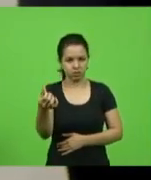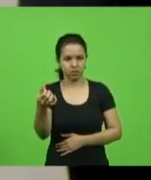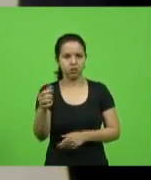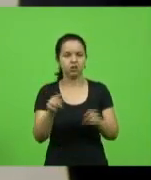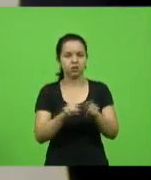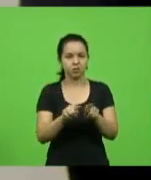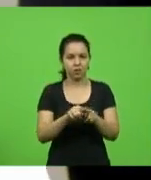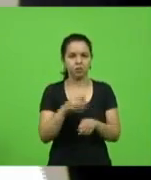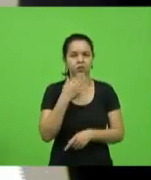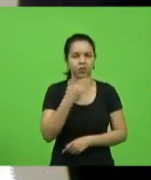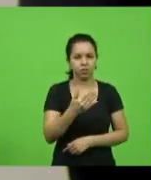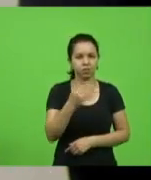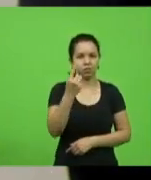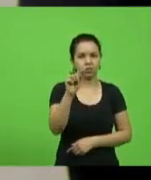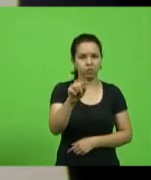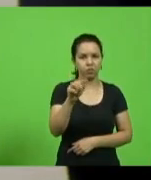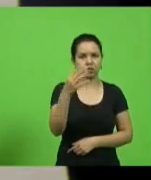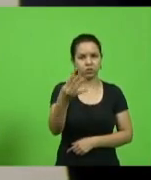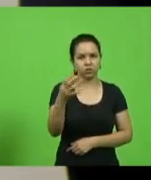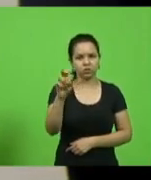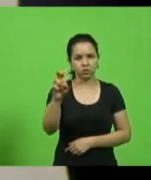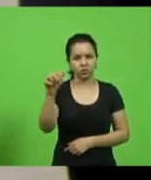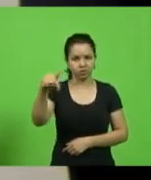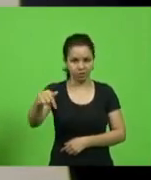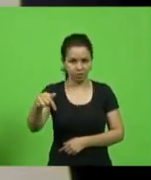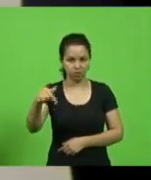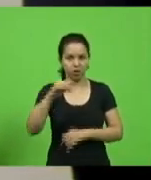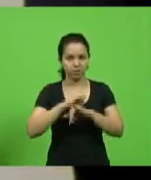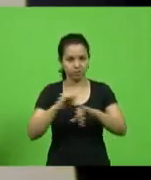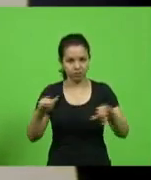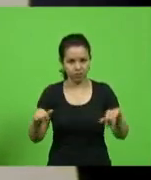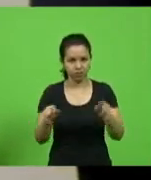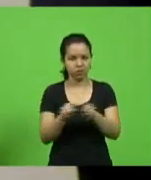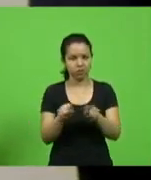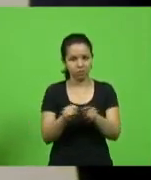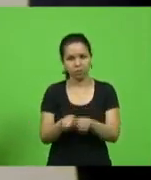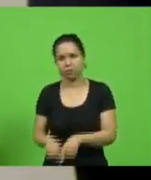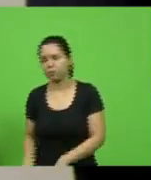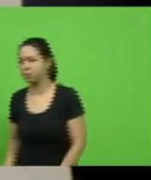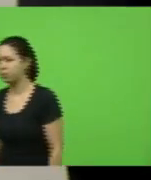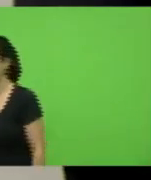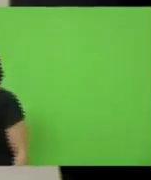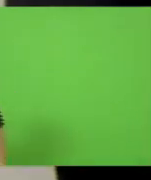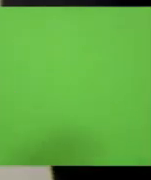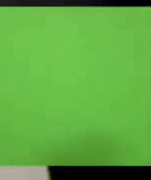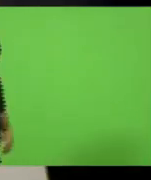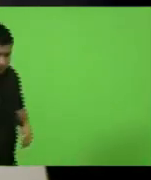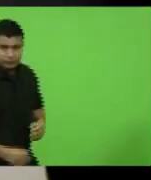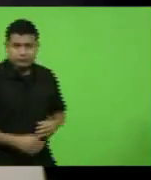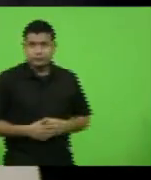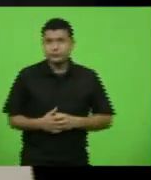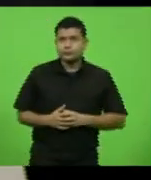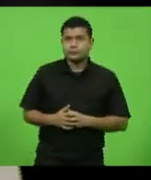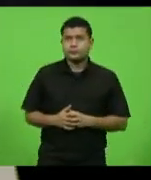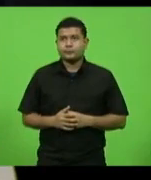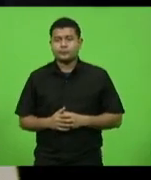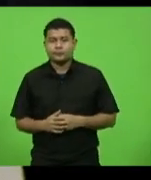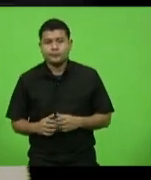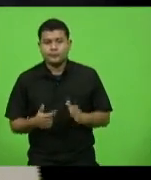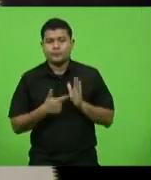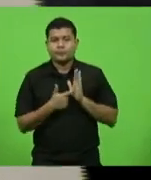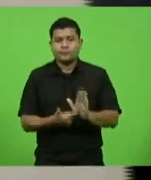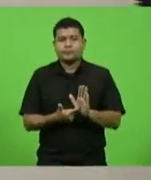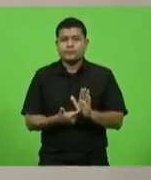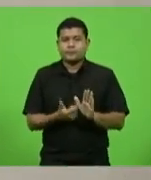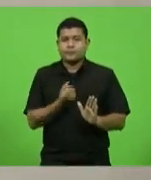número 1.457. Comunica ainda que encaminhará os destinatários, conforme determina o regimento interno da casa, as